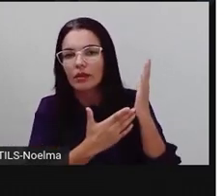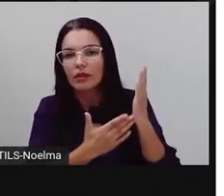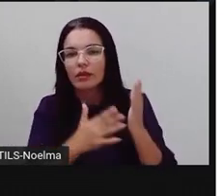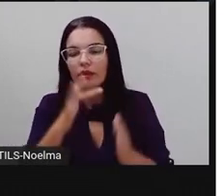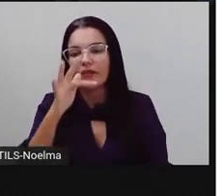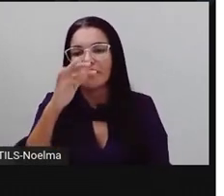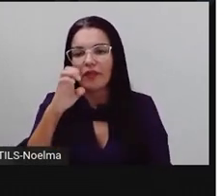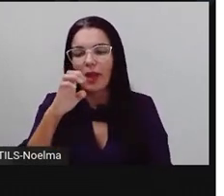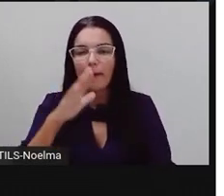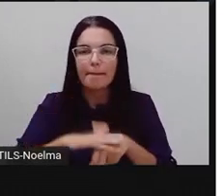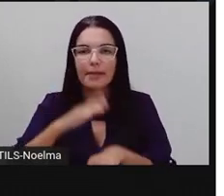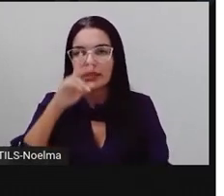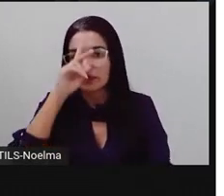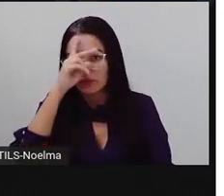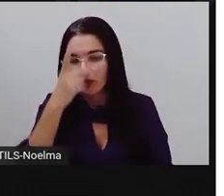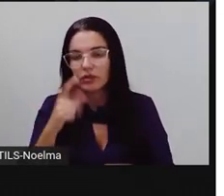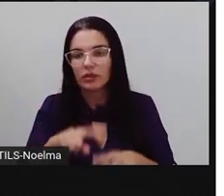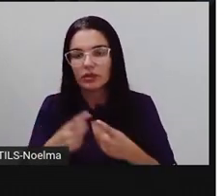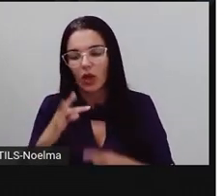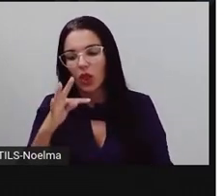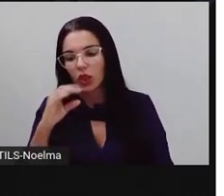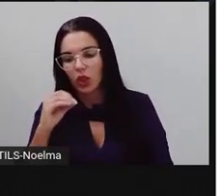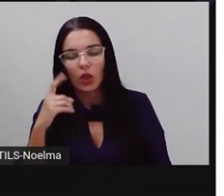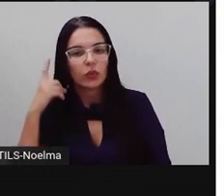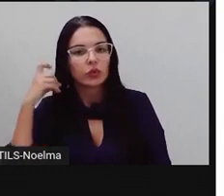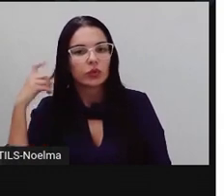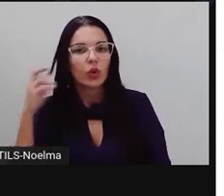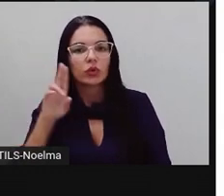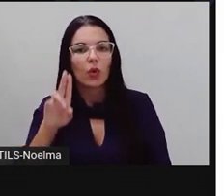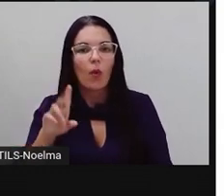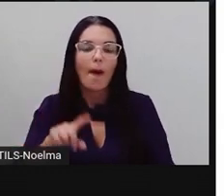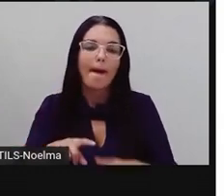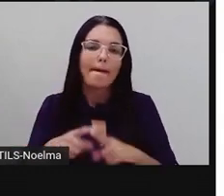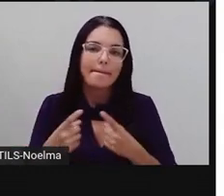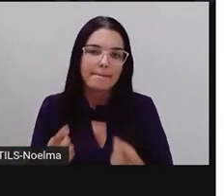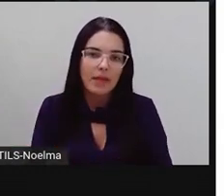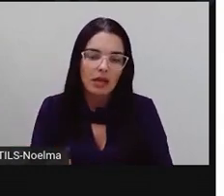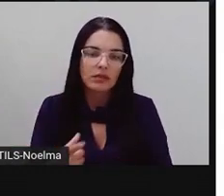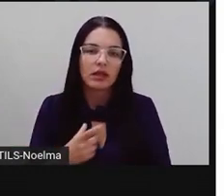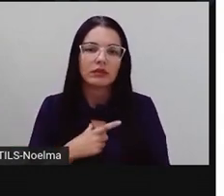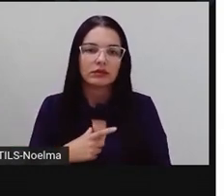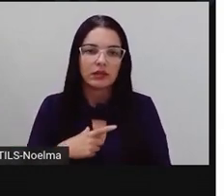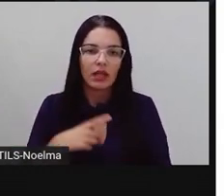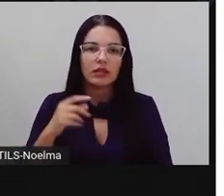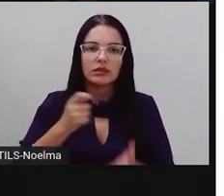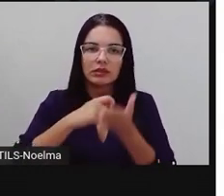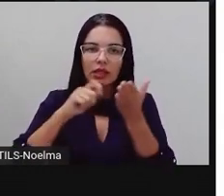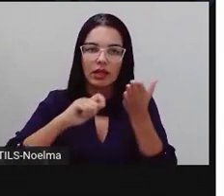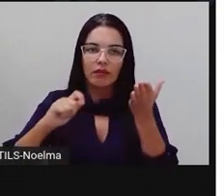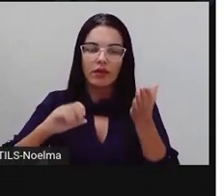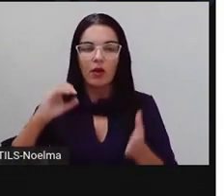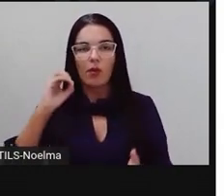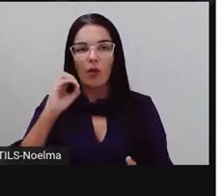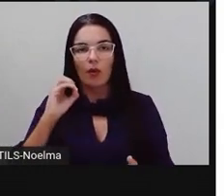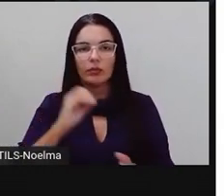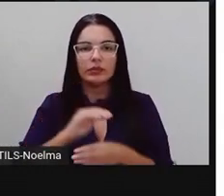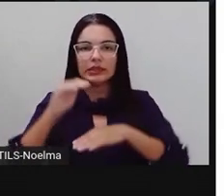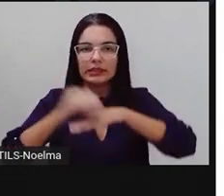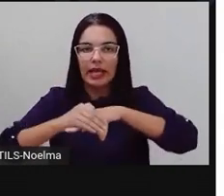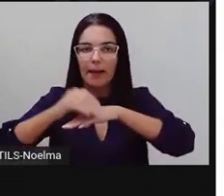forte é o Fé, né? Afeto. É uma sílaba fraca, eu escrevi com O. Sapato.